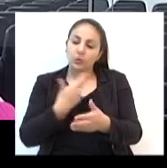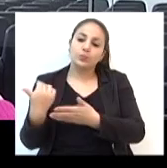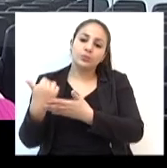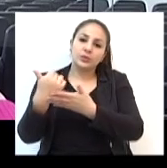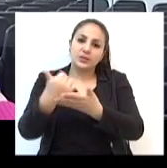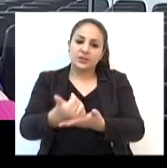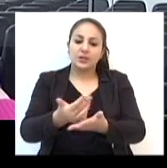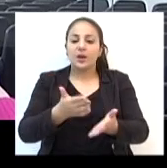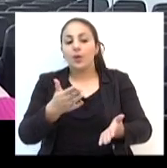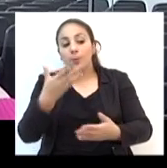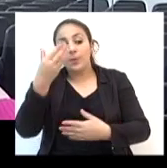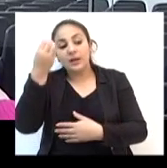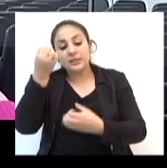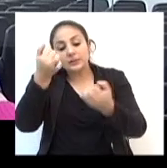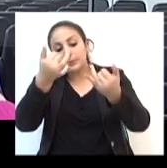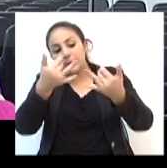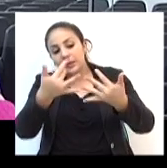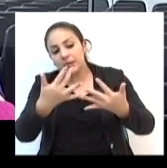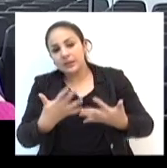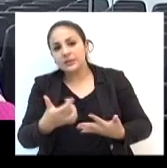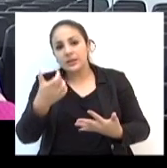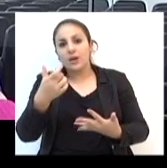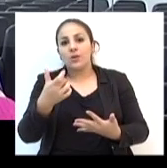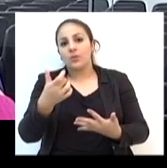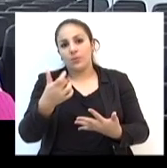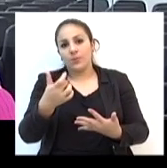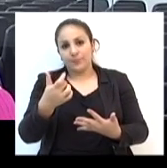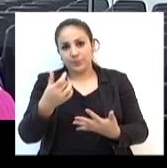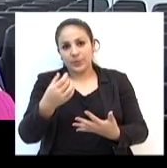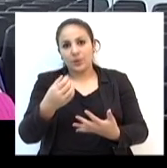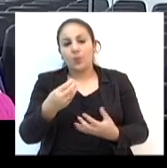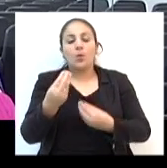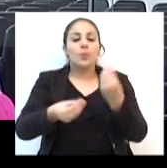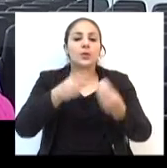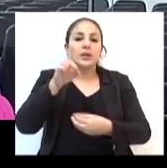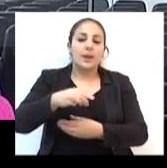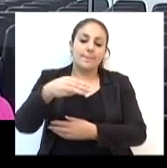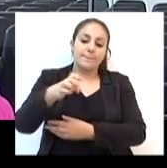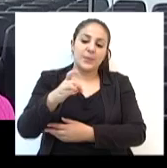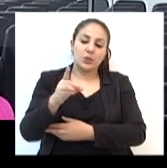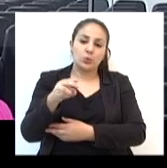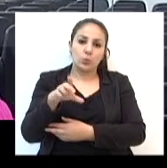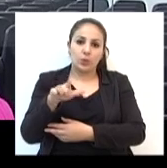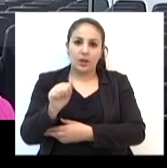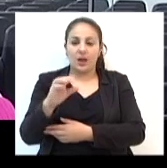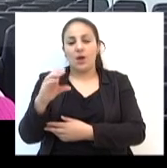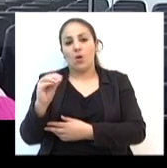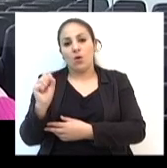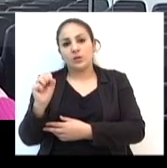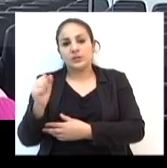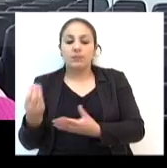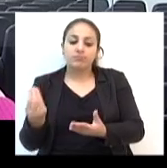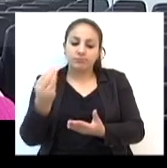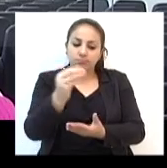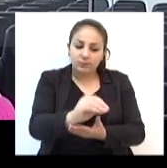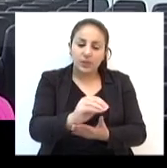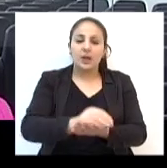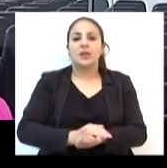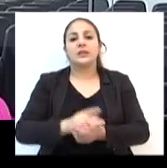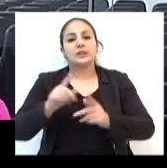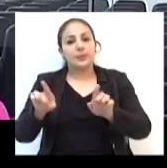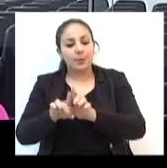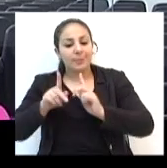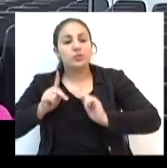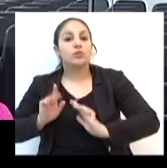trazer uma sensibilização em relação à doação de medula óssea. Algumas pessoas que já tinham o cadastro atualizaram o seu cadastro. Nós